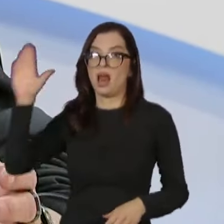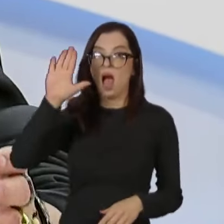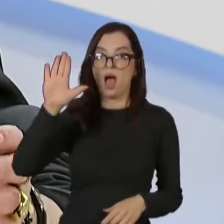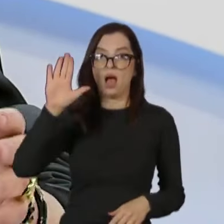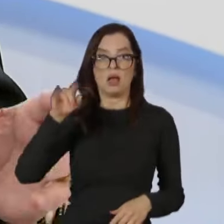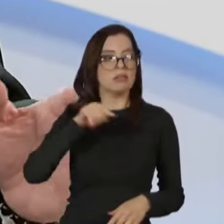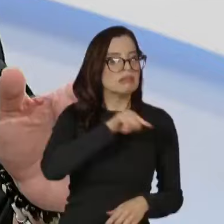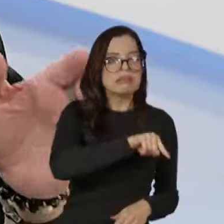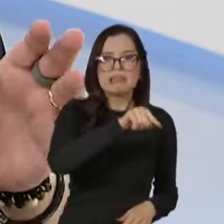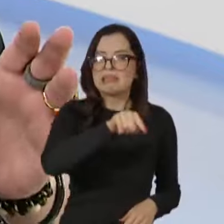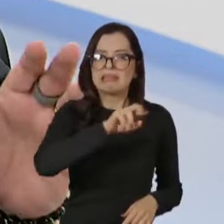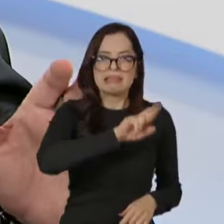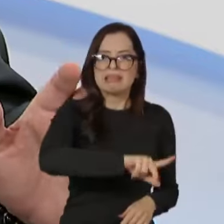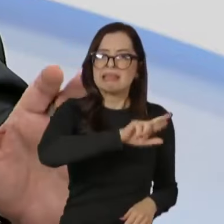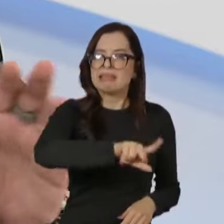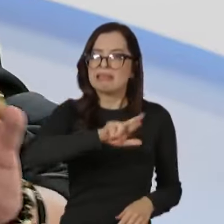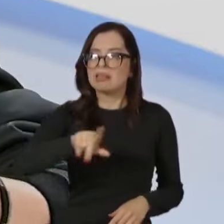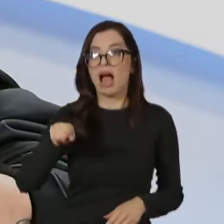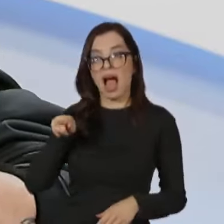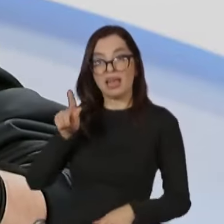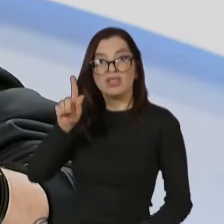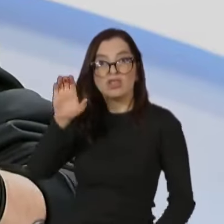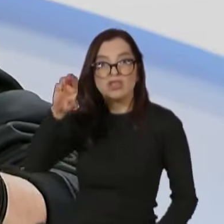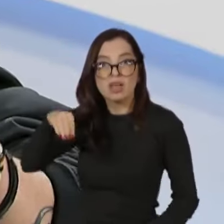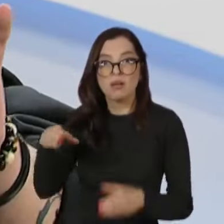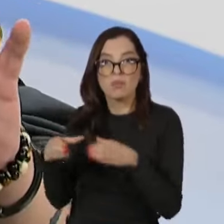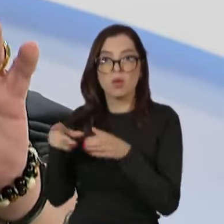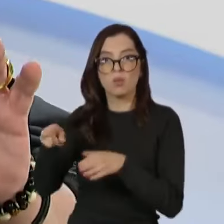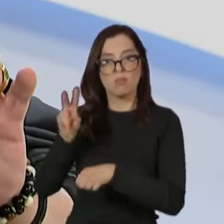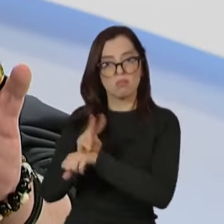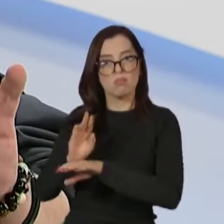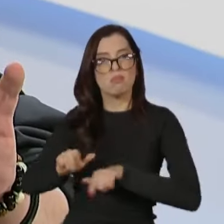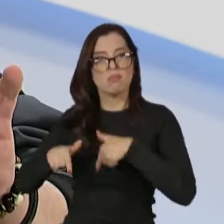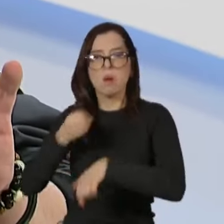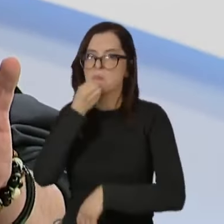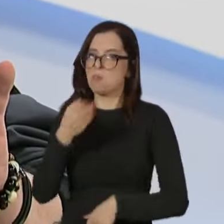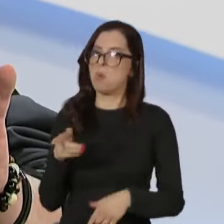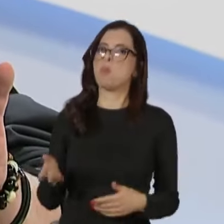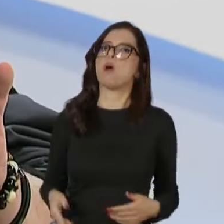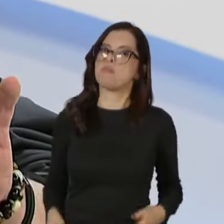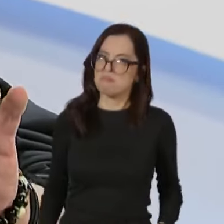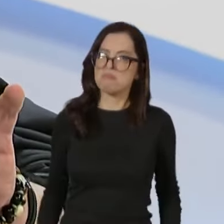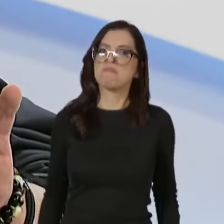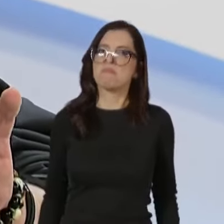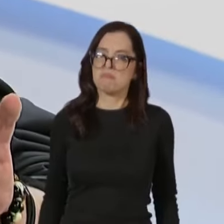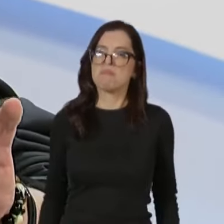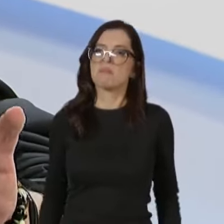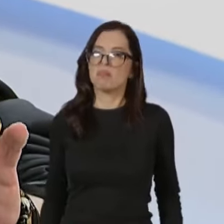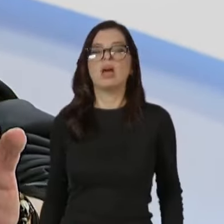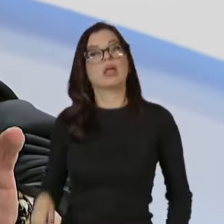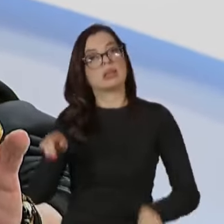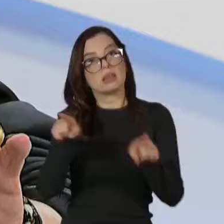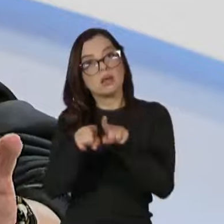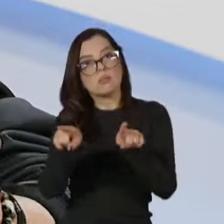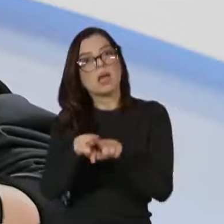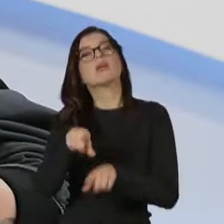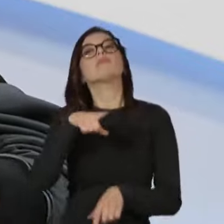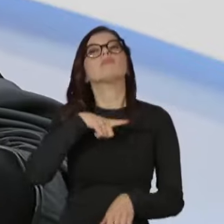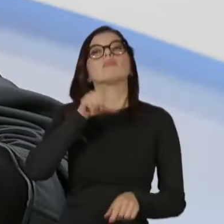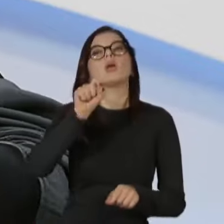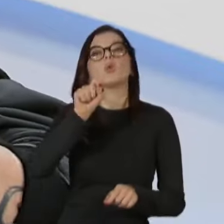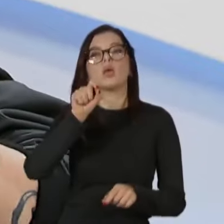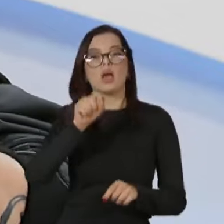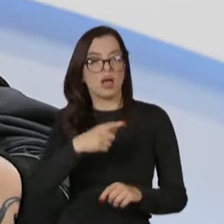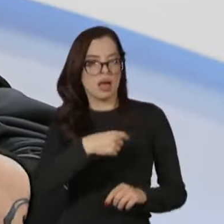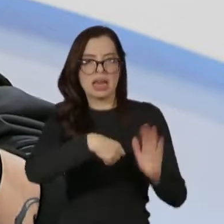números, os números são bons no papel. Na realidade, se eles fossem bons, não estariam funcionando com essa criminalidade